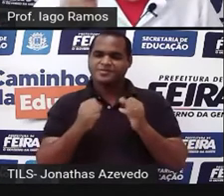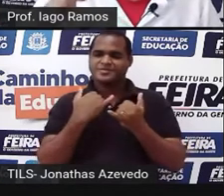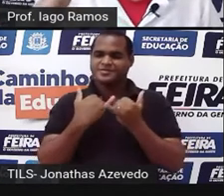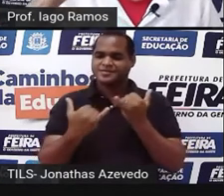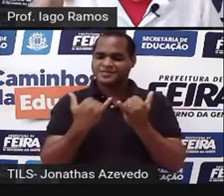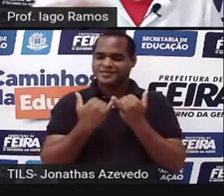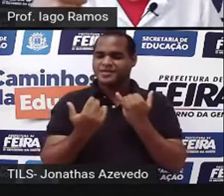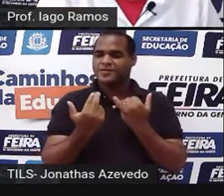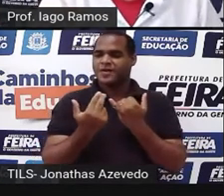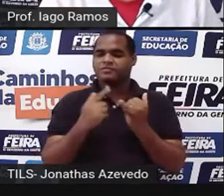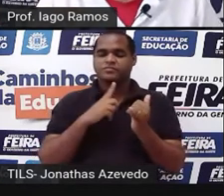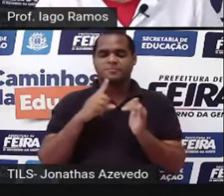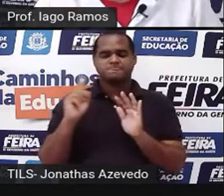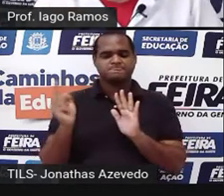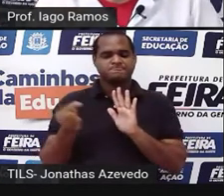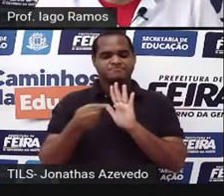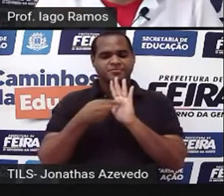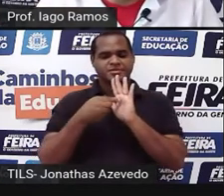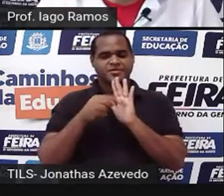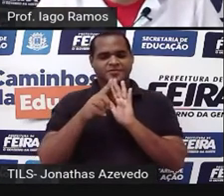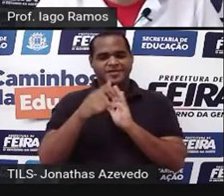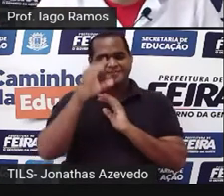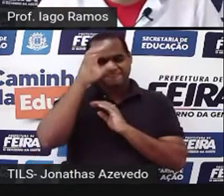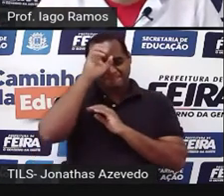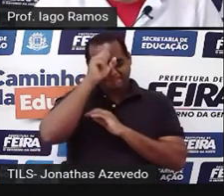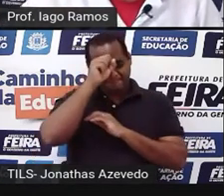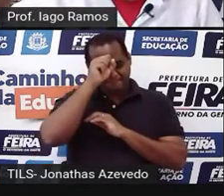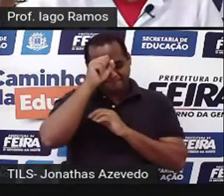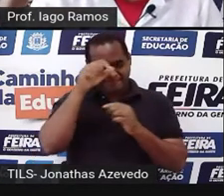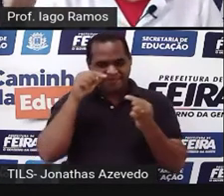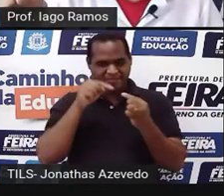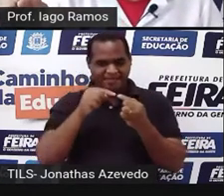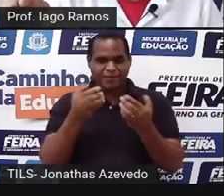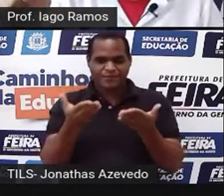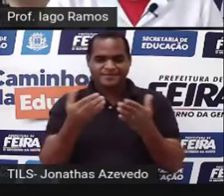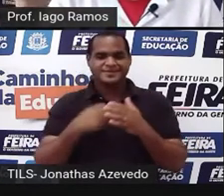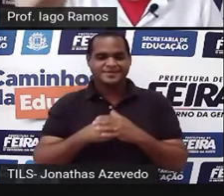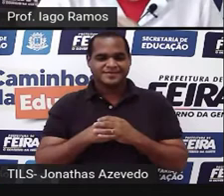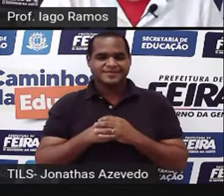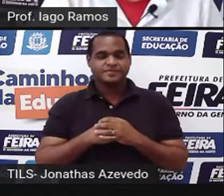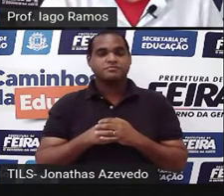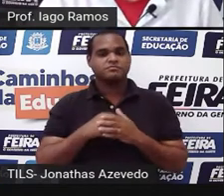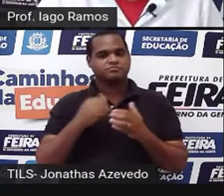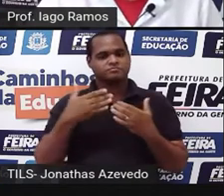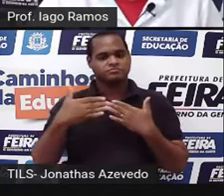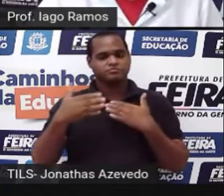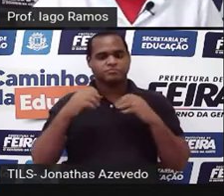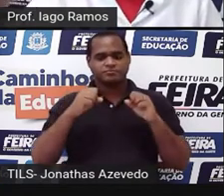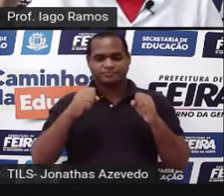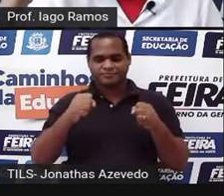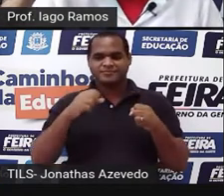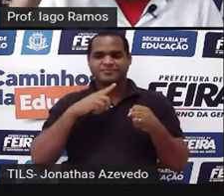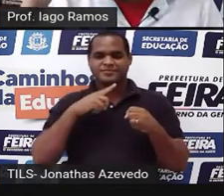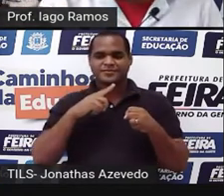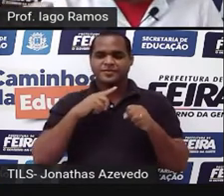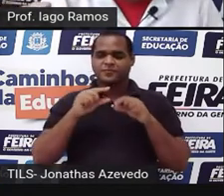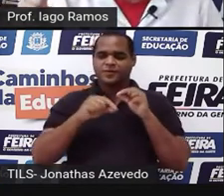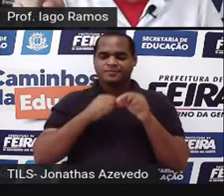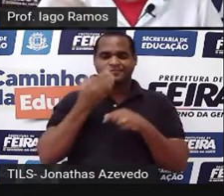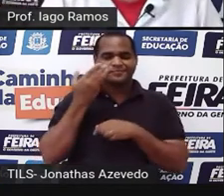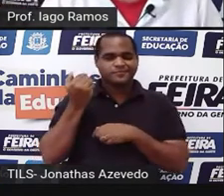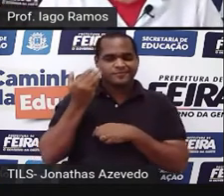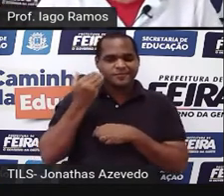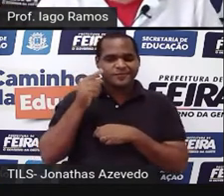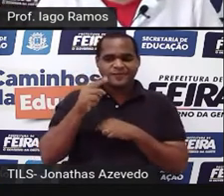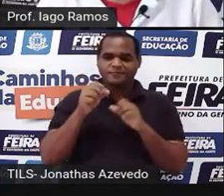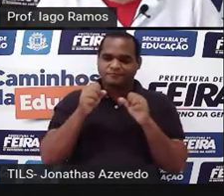Esse é o objetivo da nossa aprendizagem nessa aula, é aí onde a gente precisa chegar, é isso aí